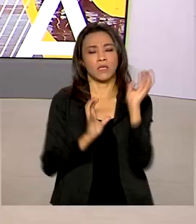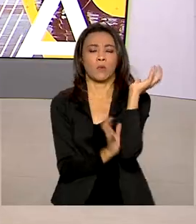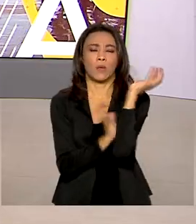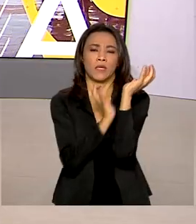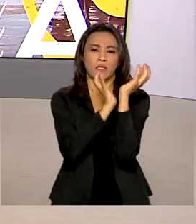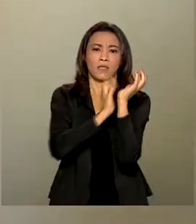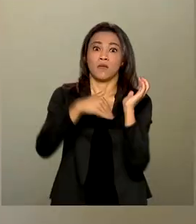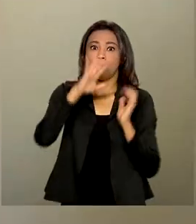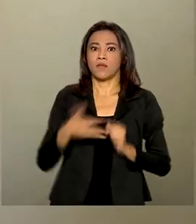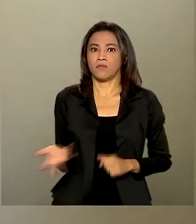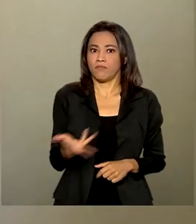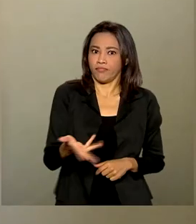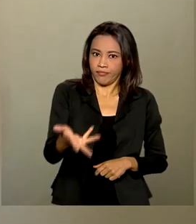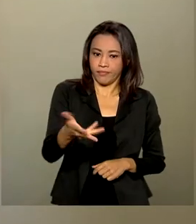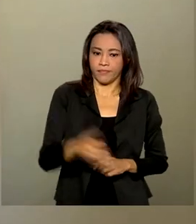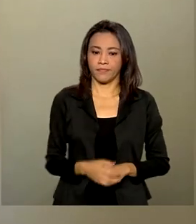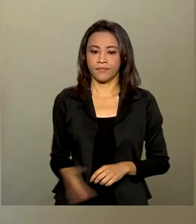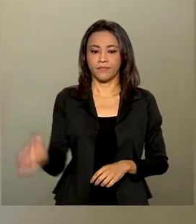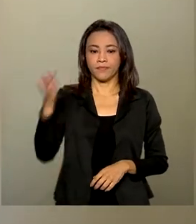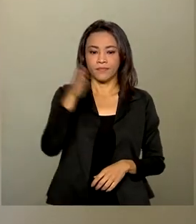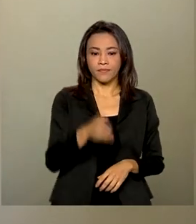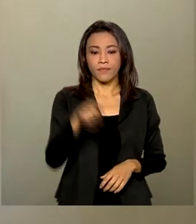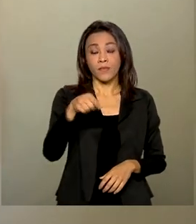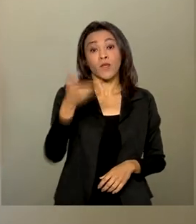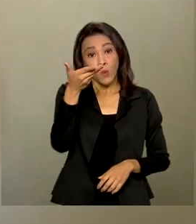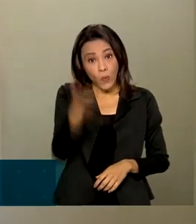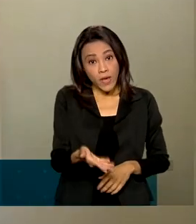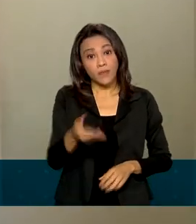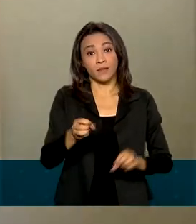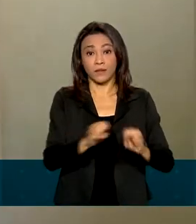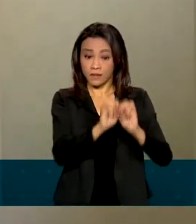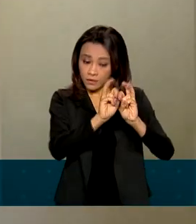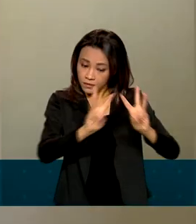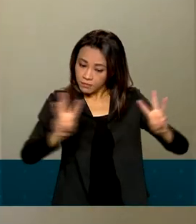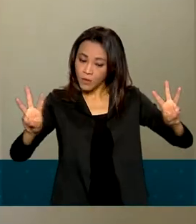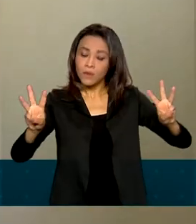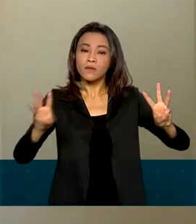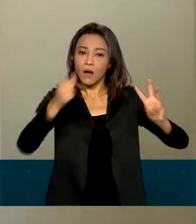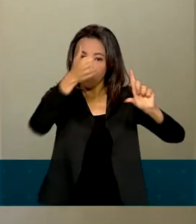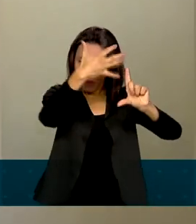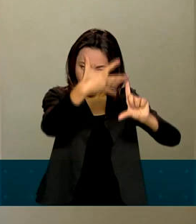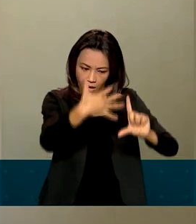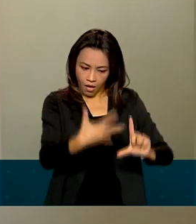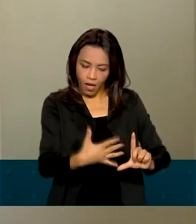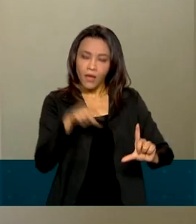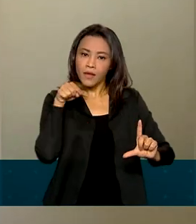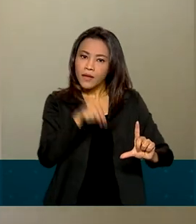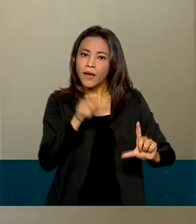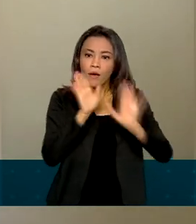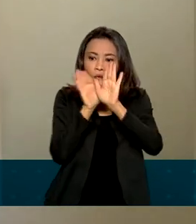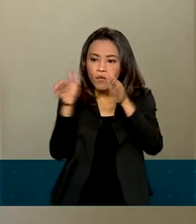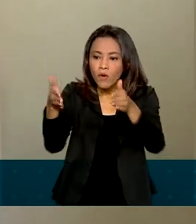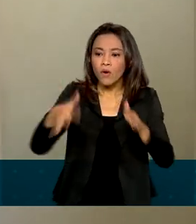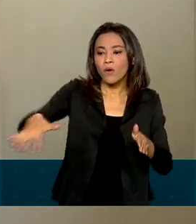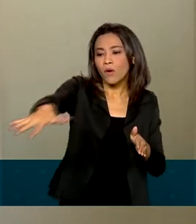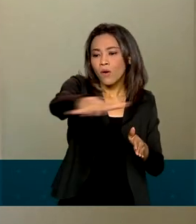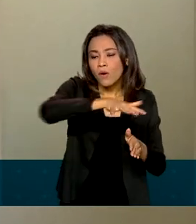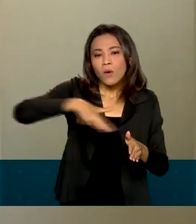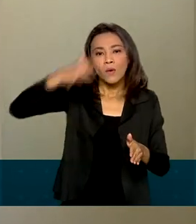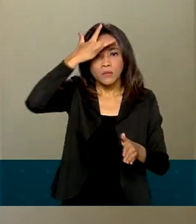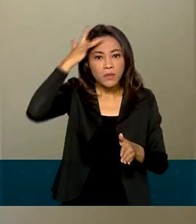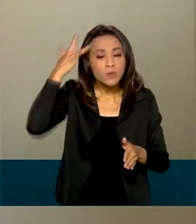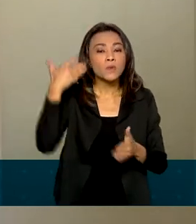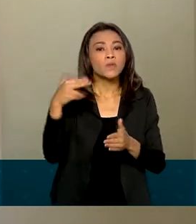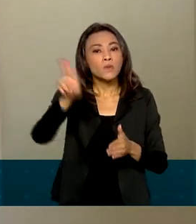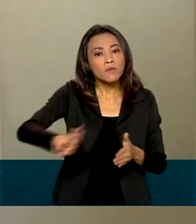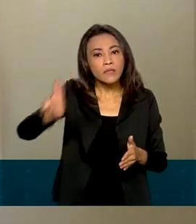agilidade. Com esses serviços voltados para o público do ensino superior, por meio